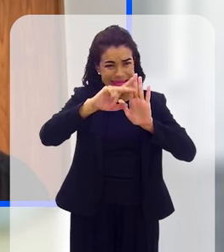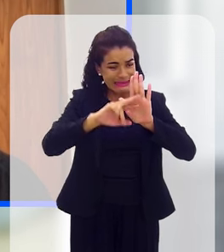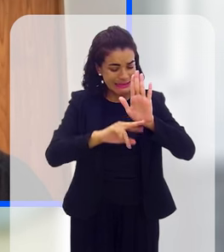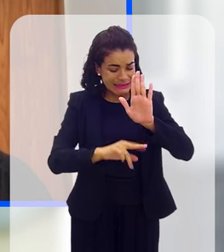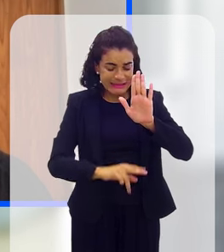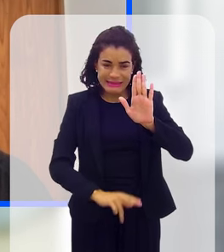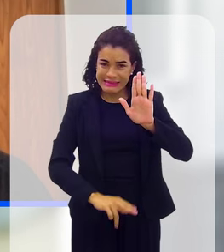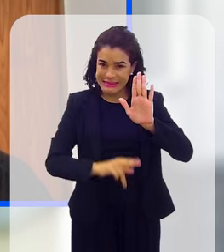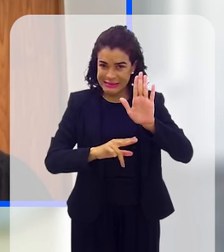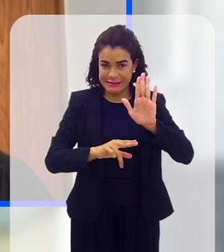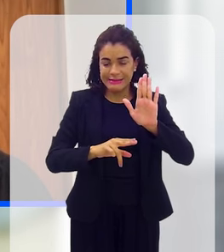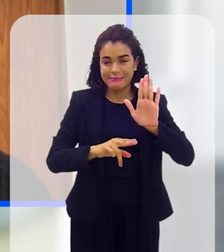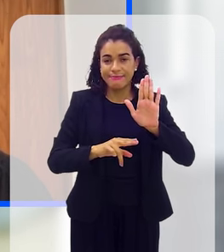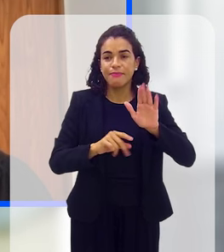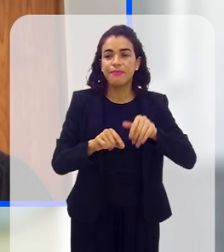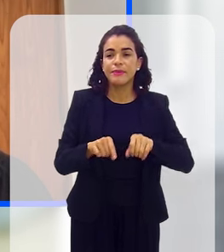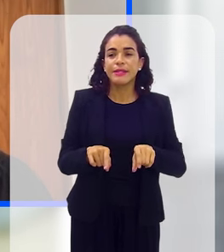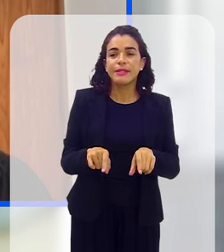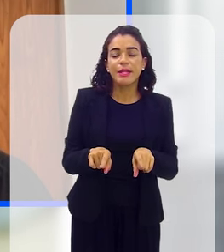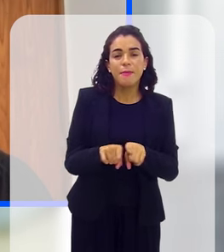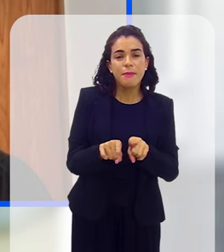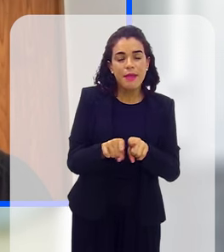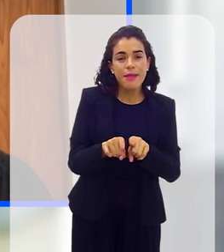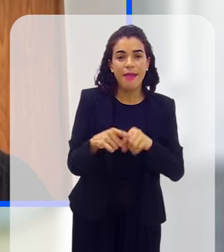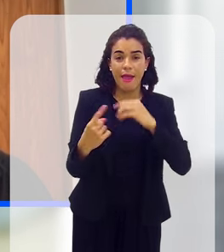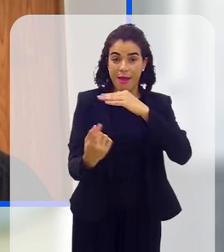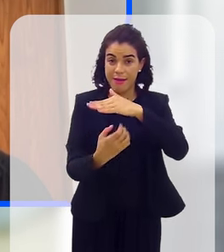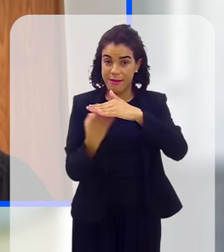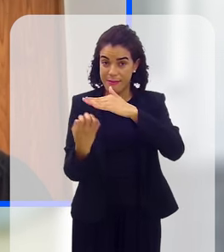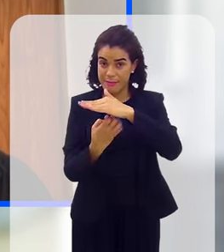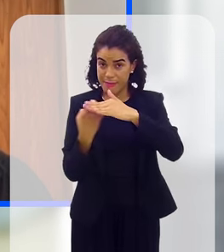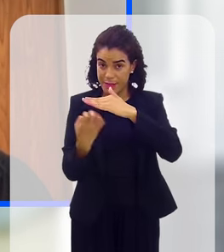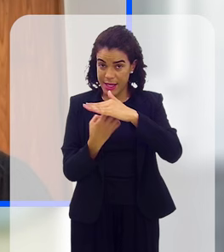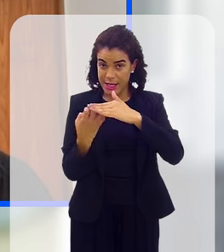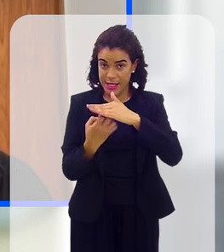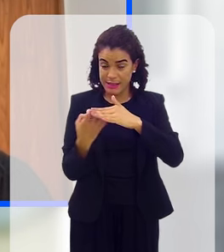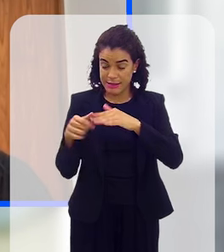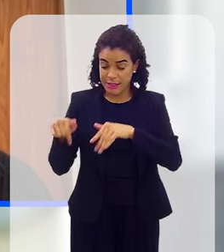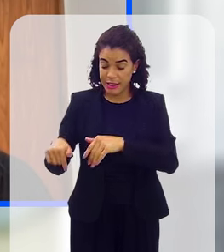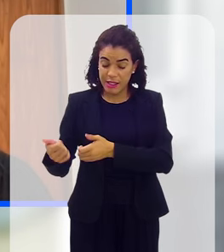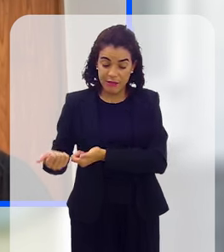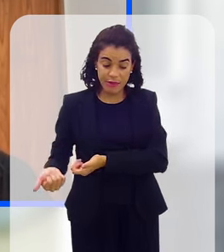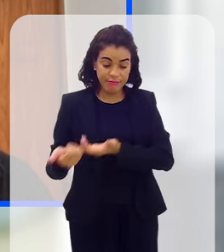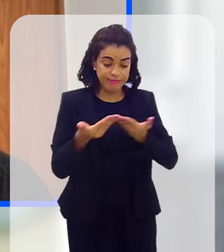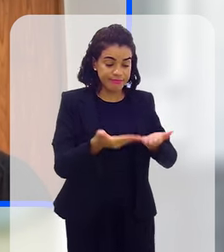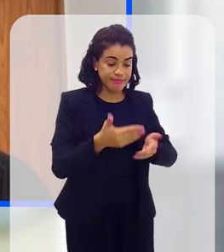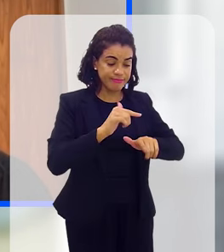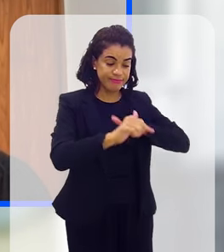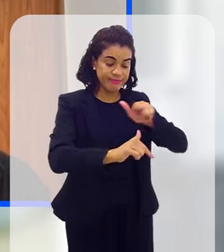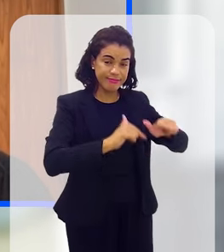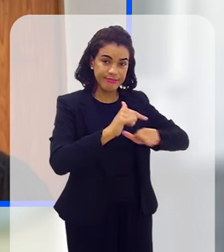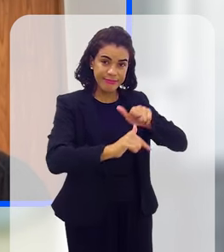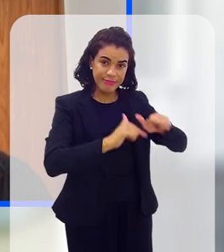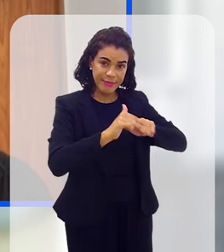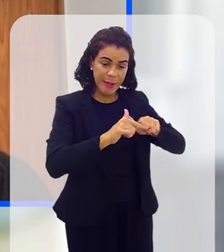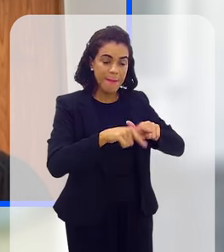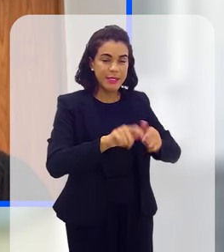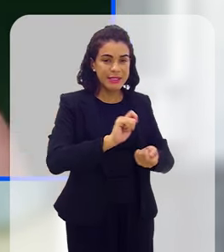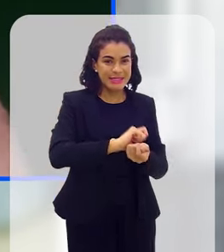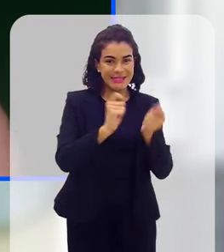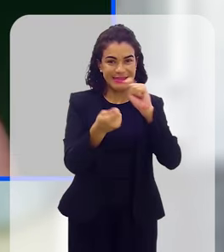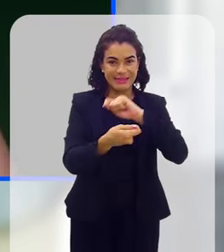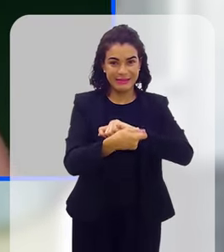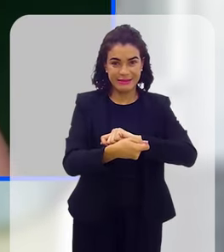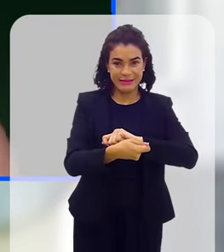elenca uma série de questões que as empresas que vão prestar serviços para ela precisam adotar,